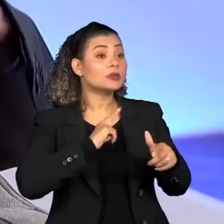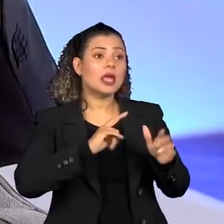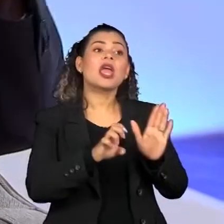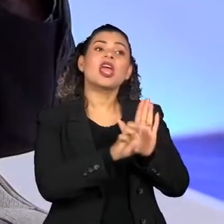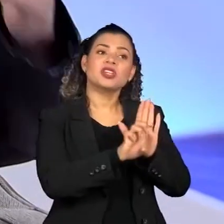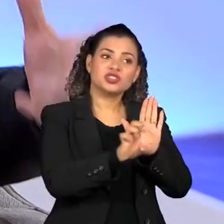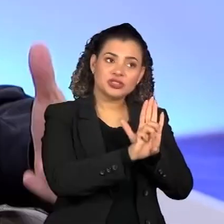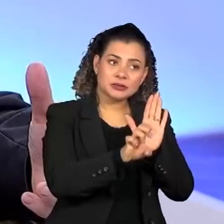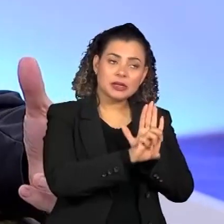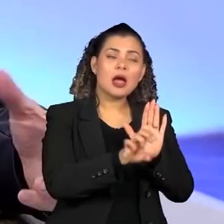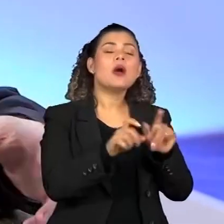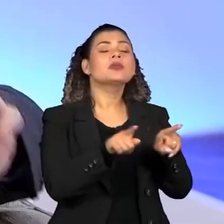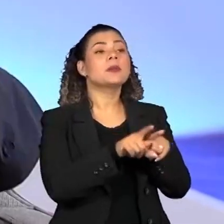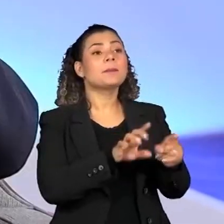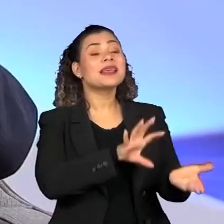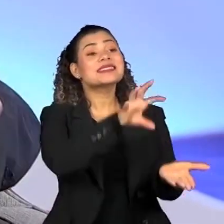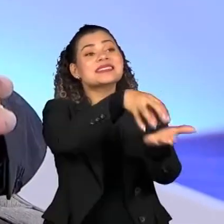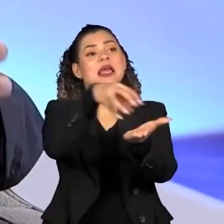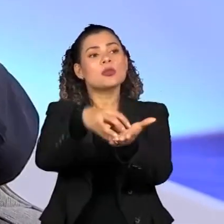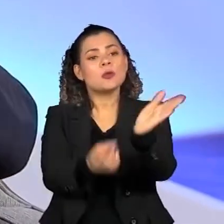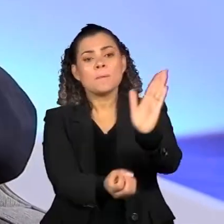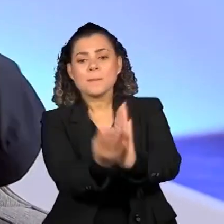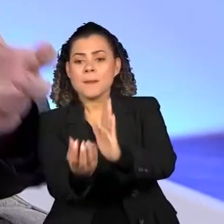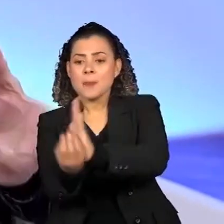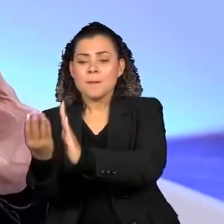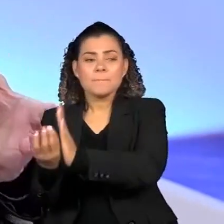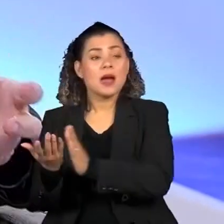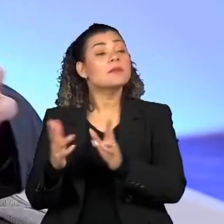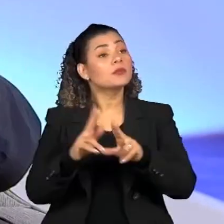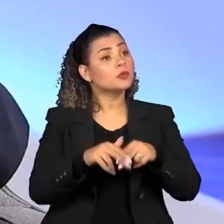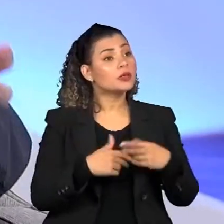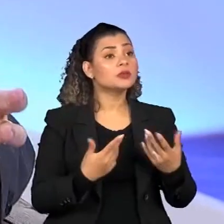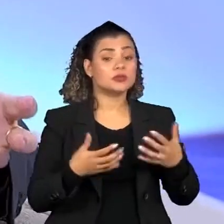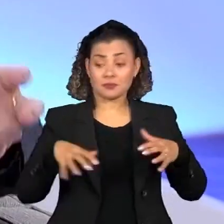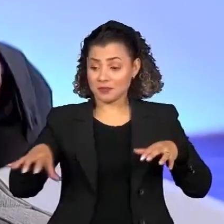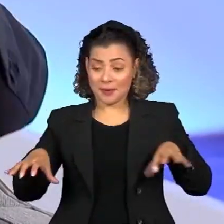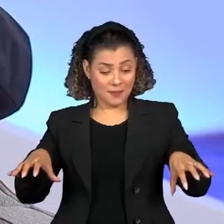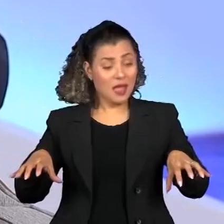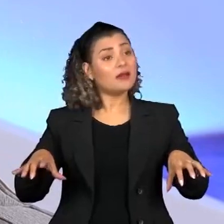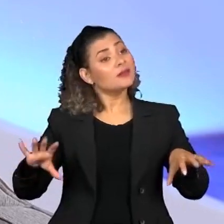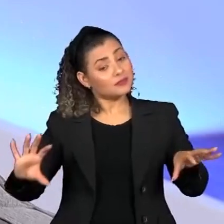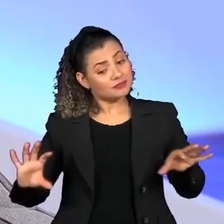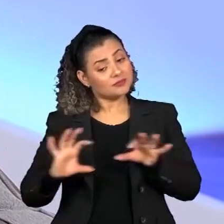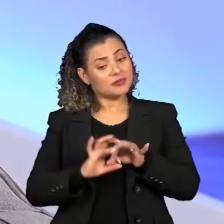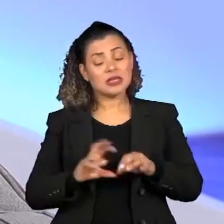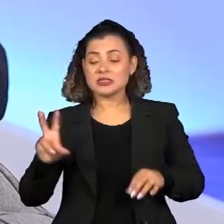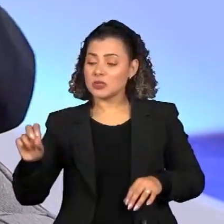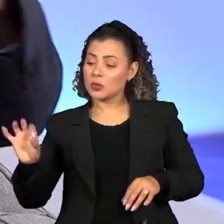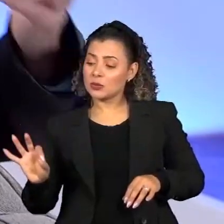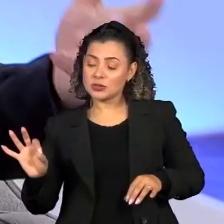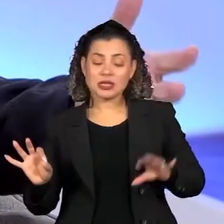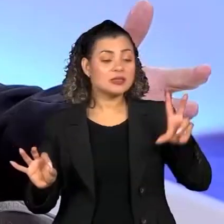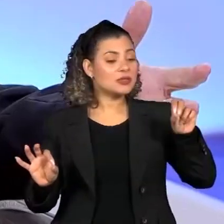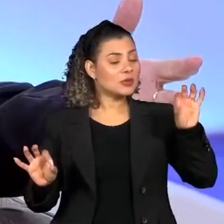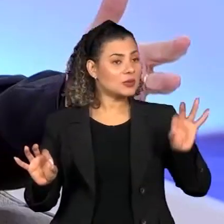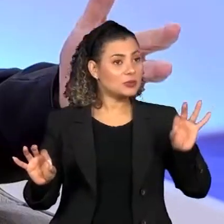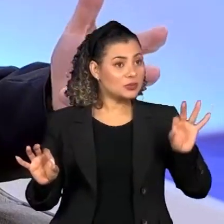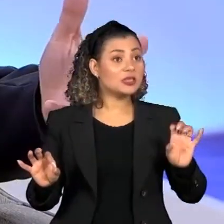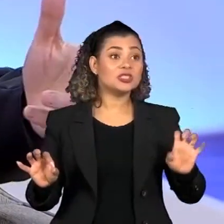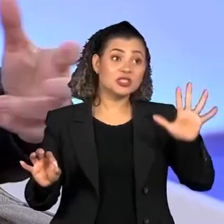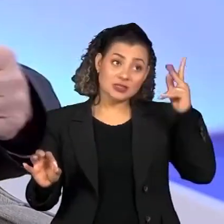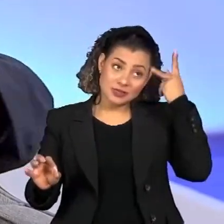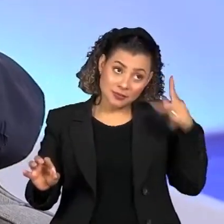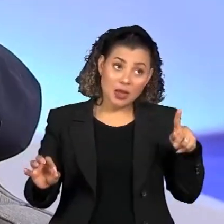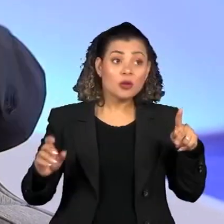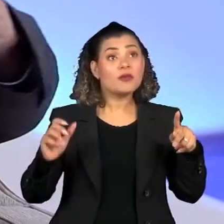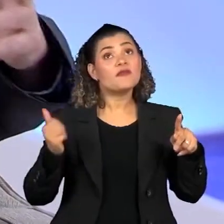e criados centros. Centros, e aqui, como pertence aos dois, a partilha é metade no Estado de São Paulo, metade fora do Estado